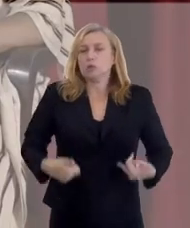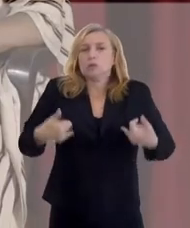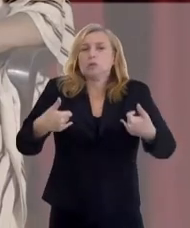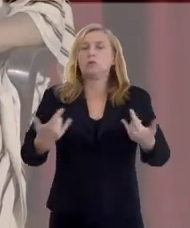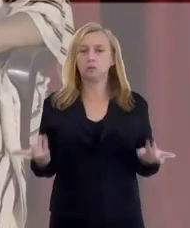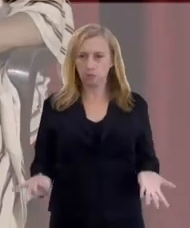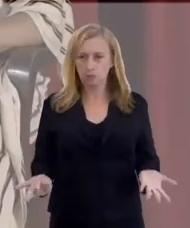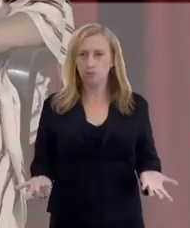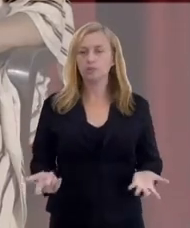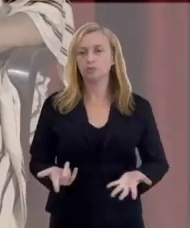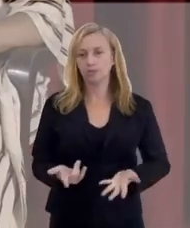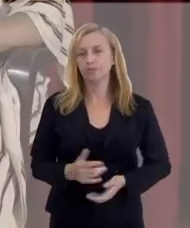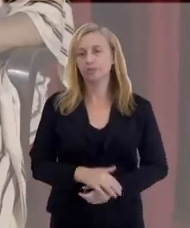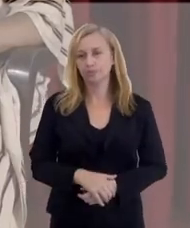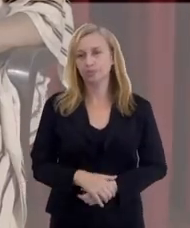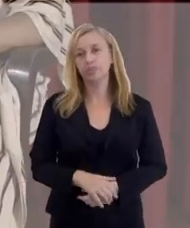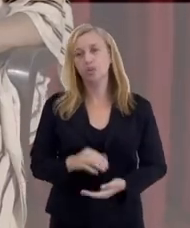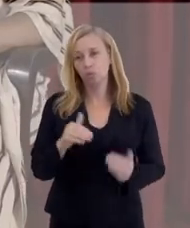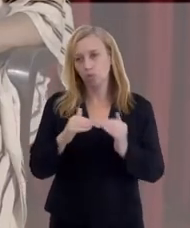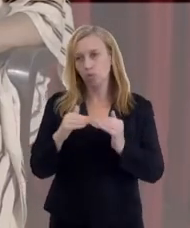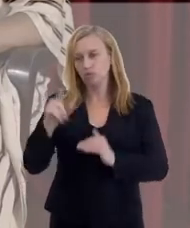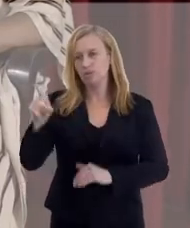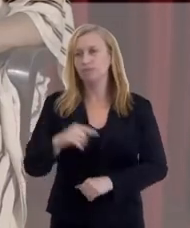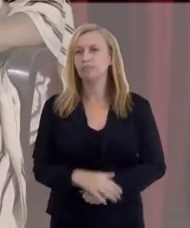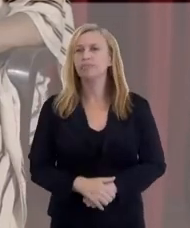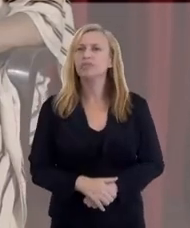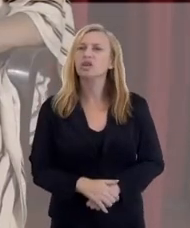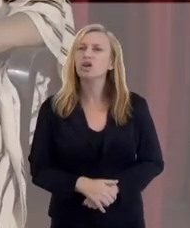Concordo com você completamente. Para o médium também.